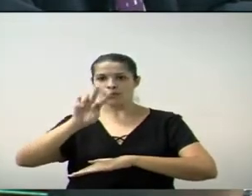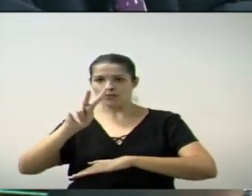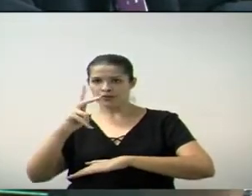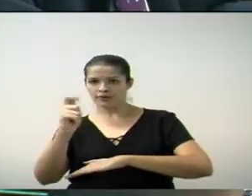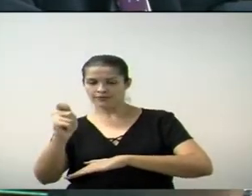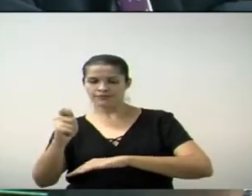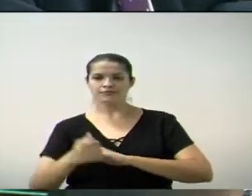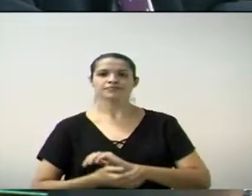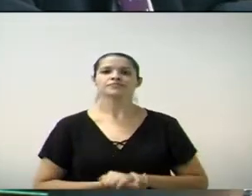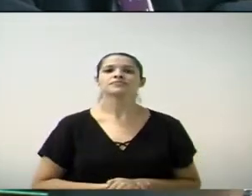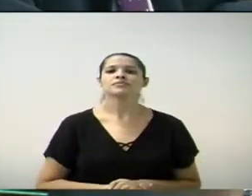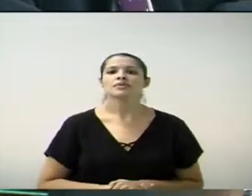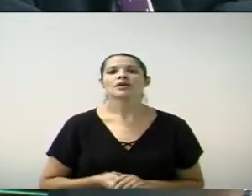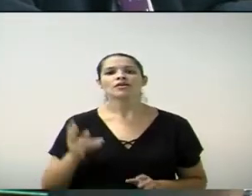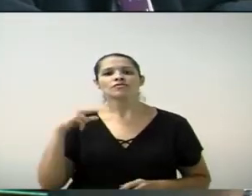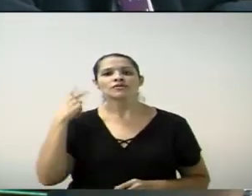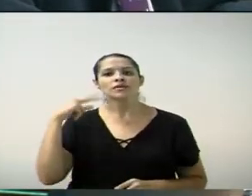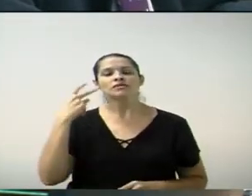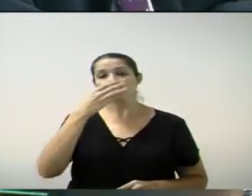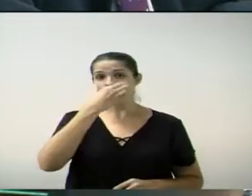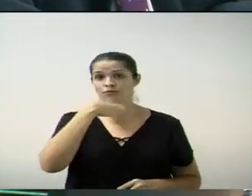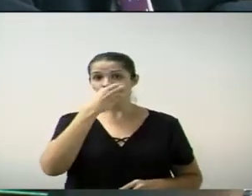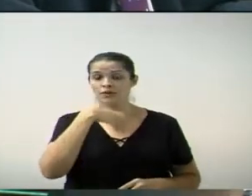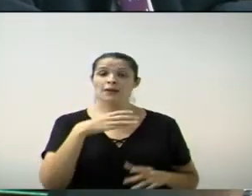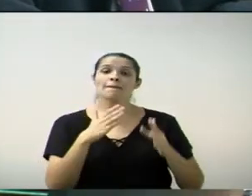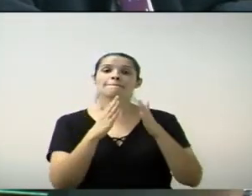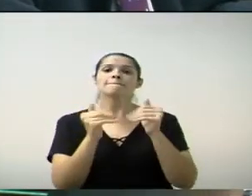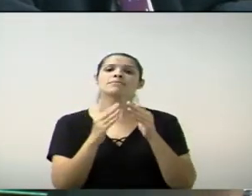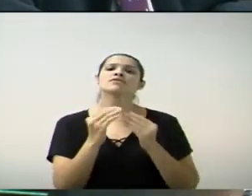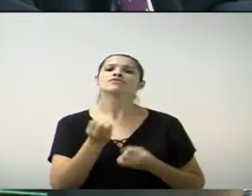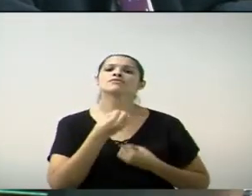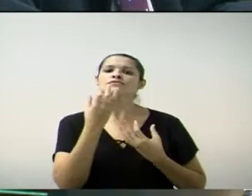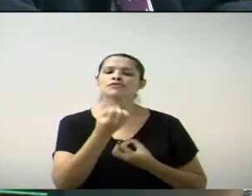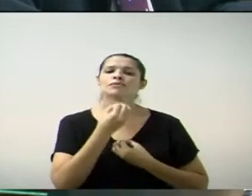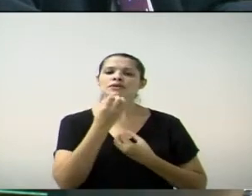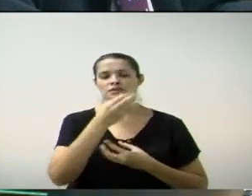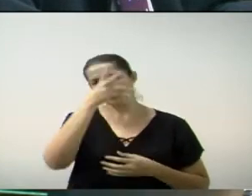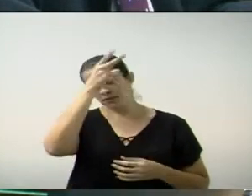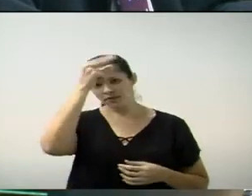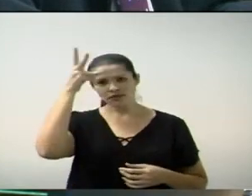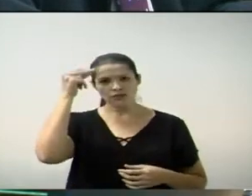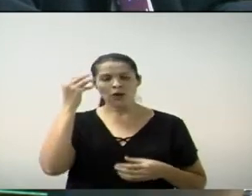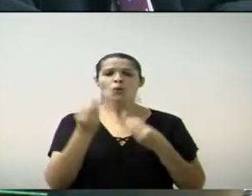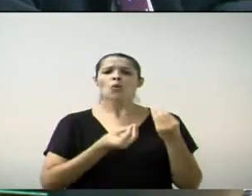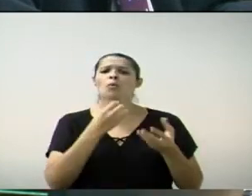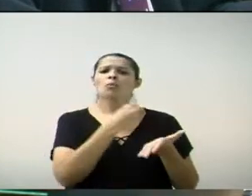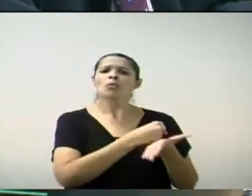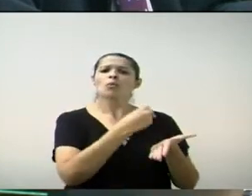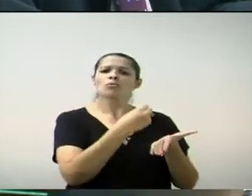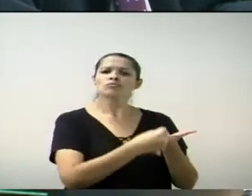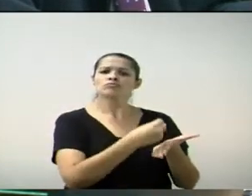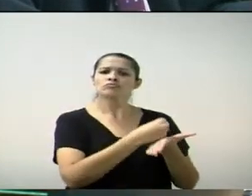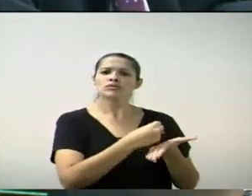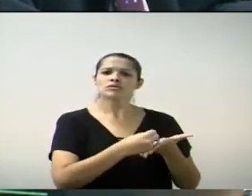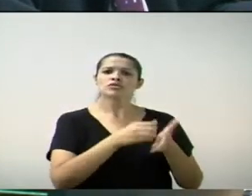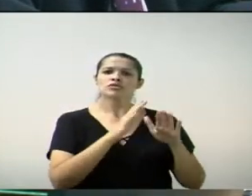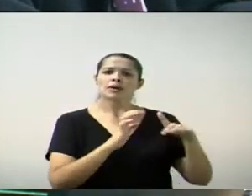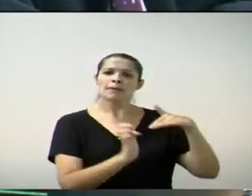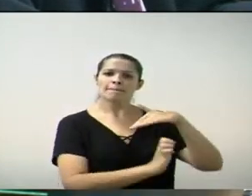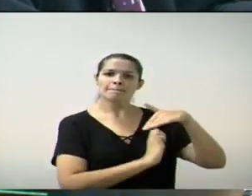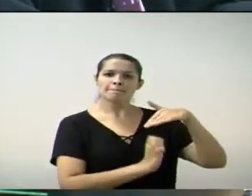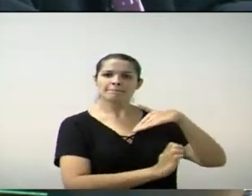número 99, do vereador Manuel Filhos da Fruta, requerendo informações do executivo sobre os contratos celebrados entre a empresa